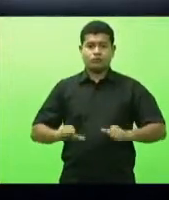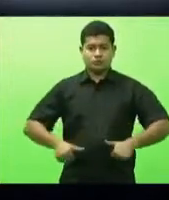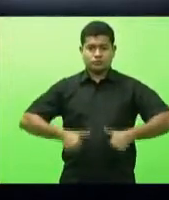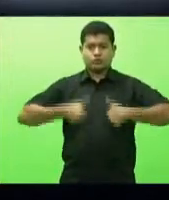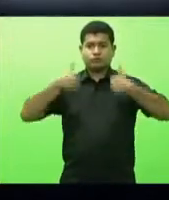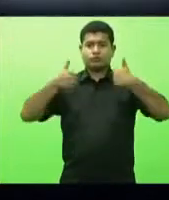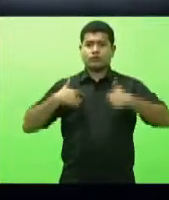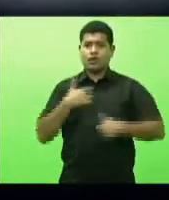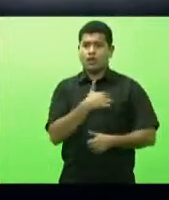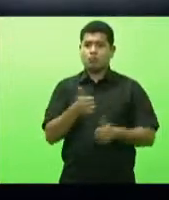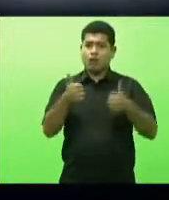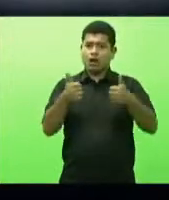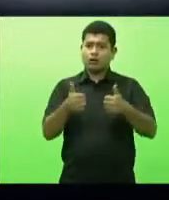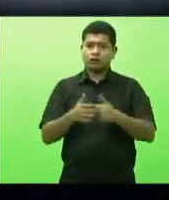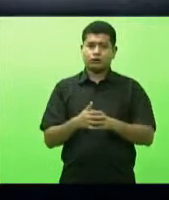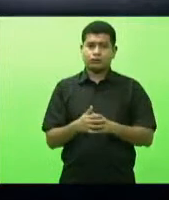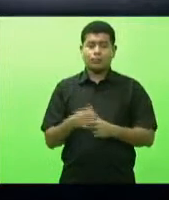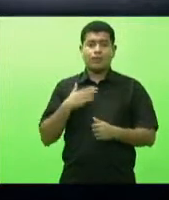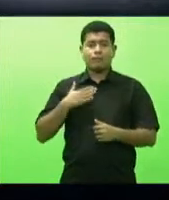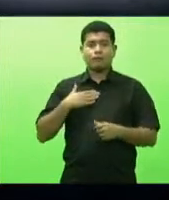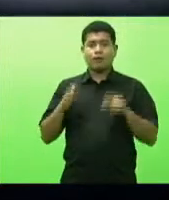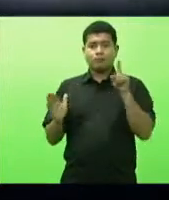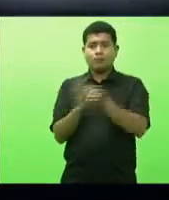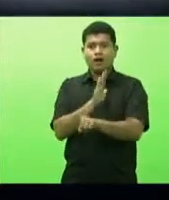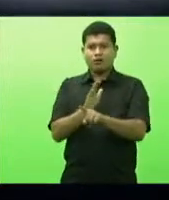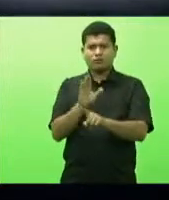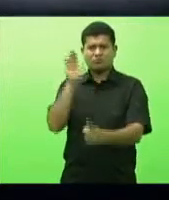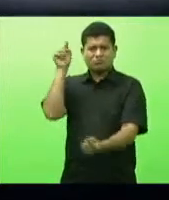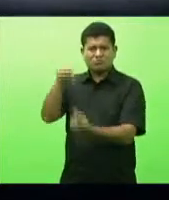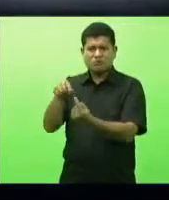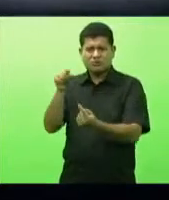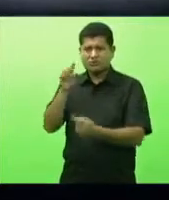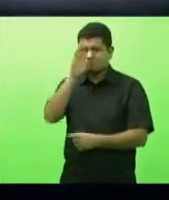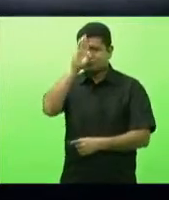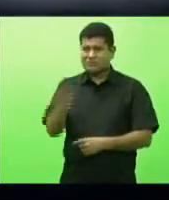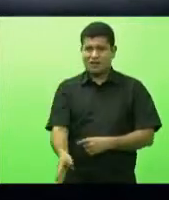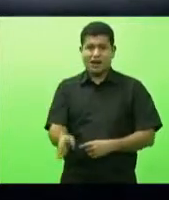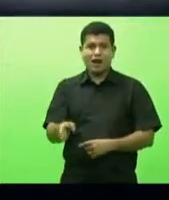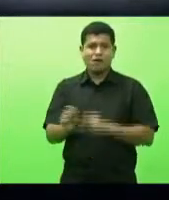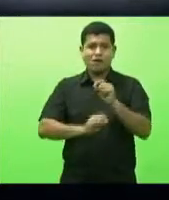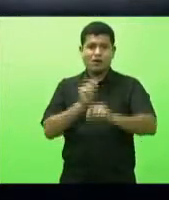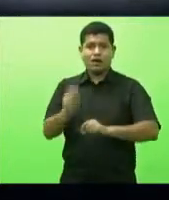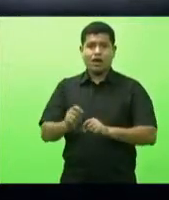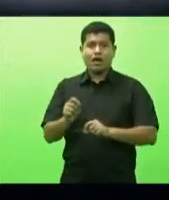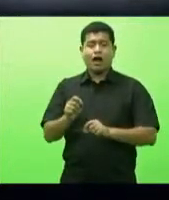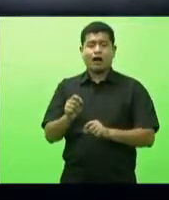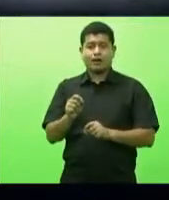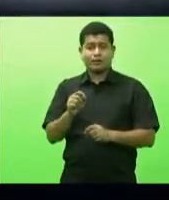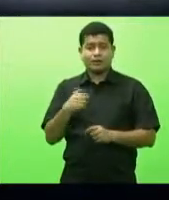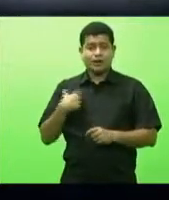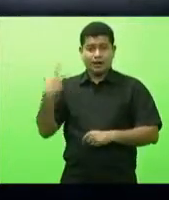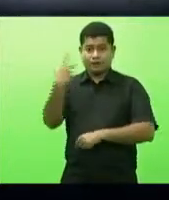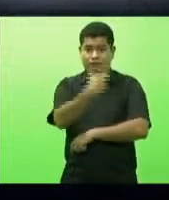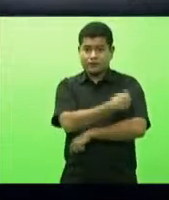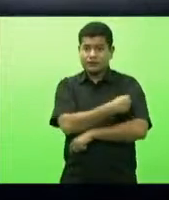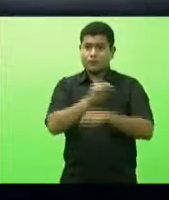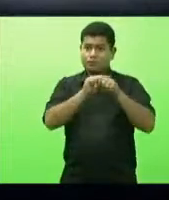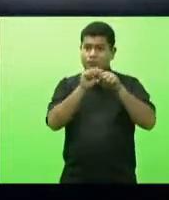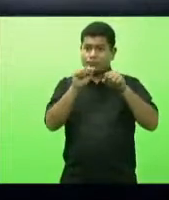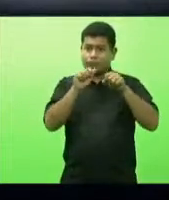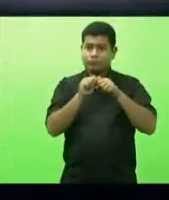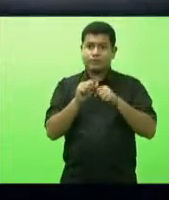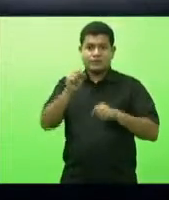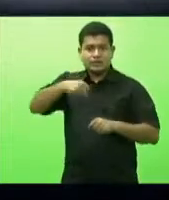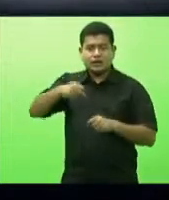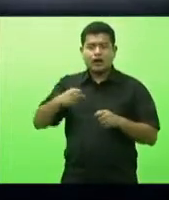então a pergunta é bem cirúrgica em relação a universalização das vacinas se sim vai ser para